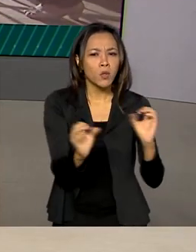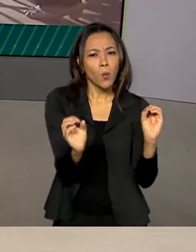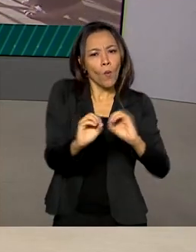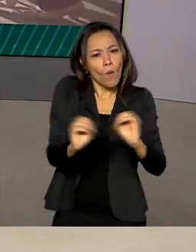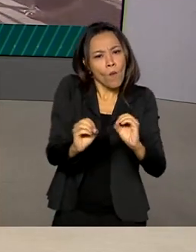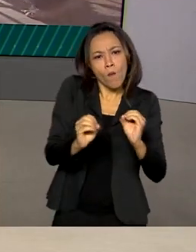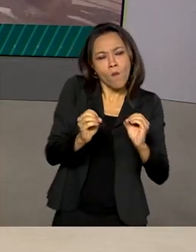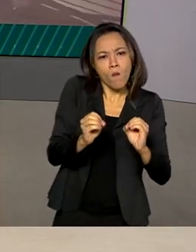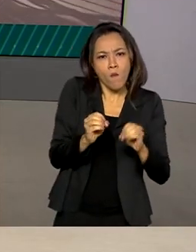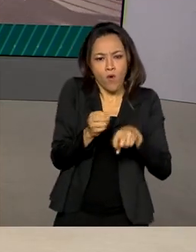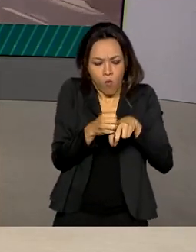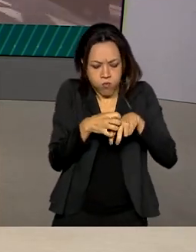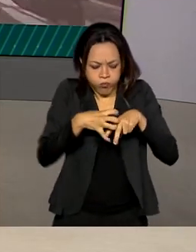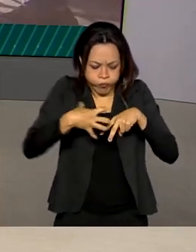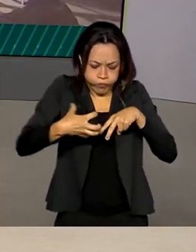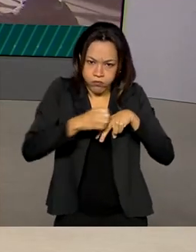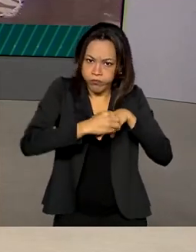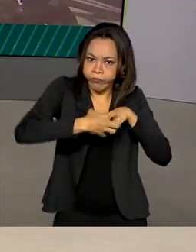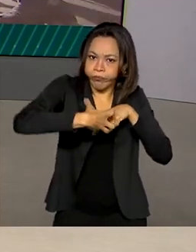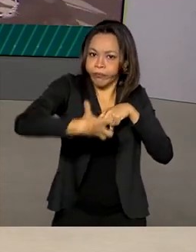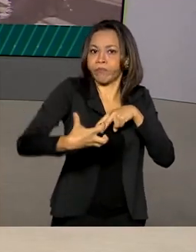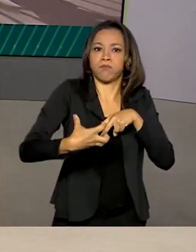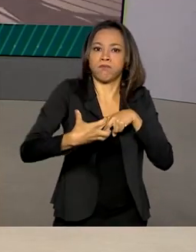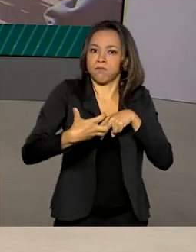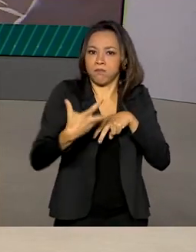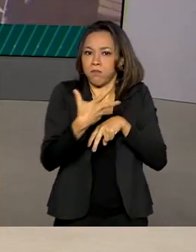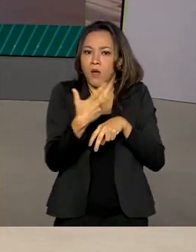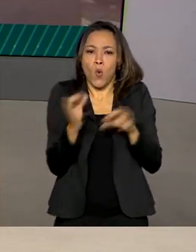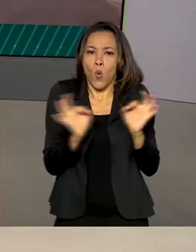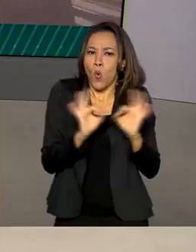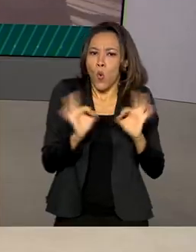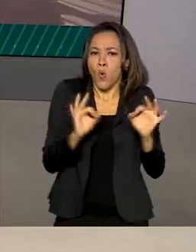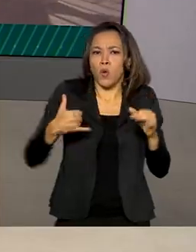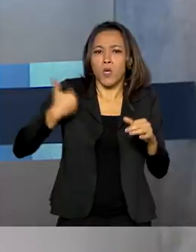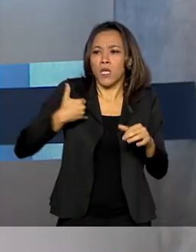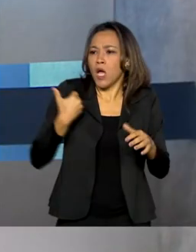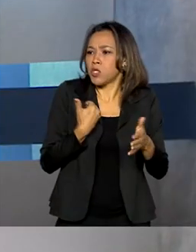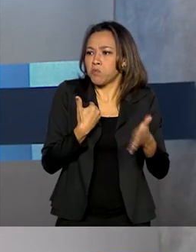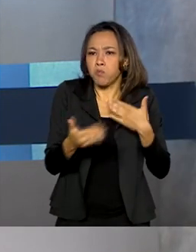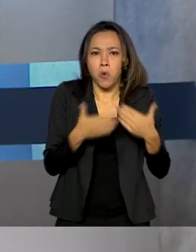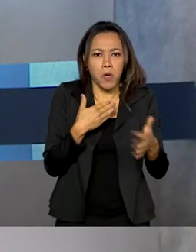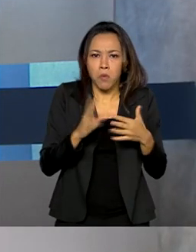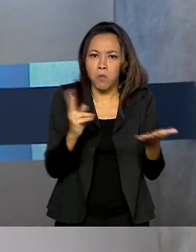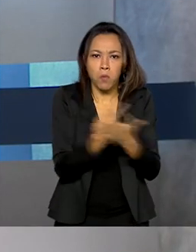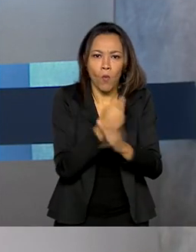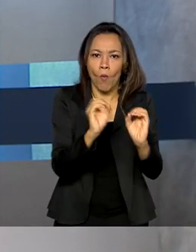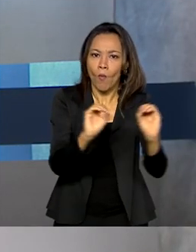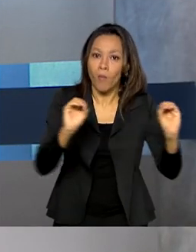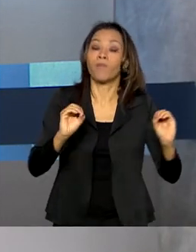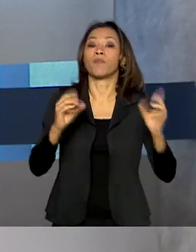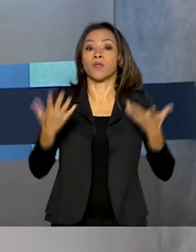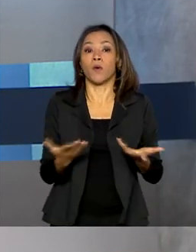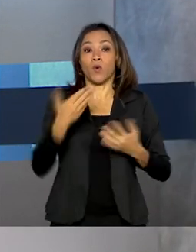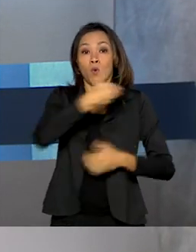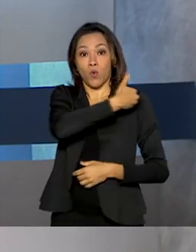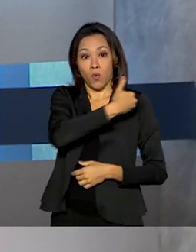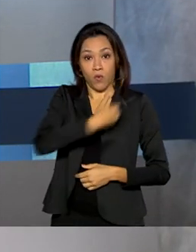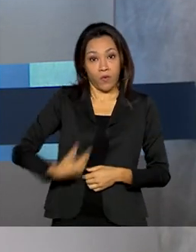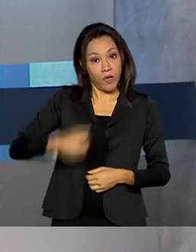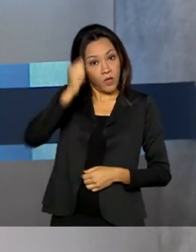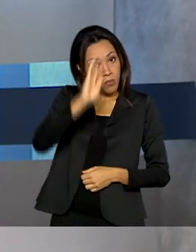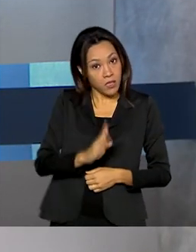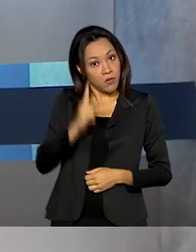de risco de formação de coágulos sanguíneos em qualquer faixa etária. O governo brasileiro reforçou que monitora os